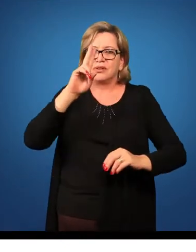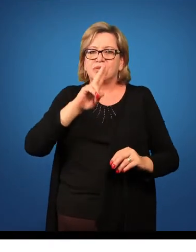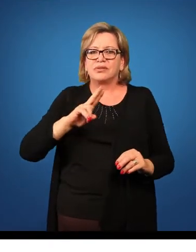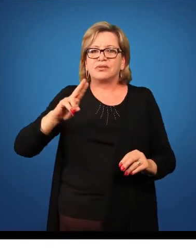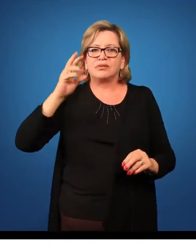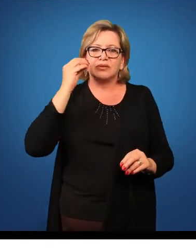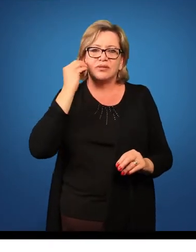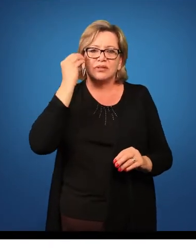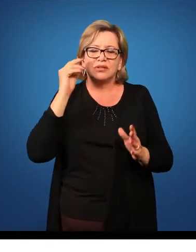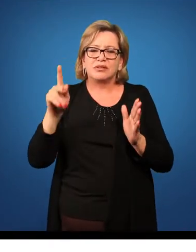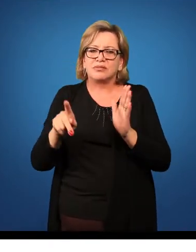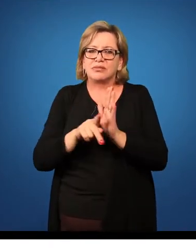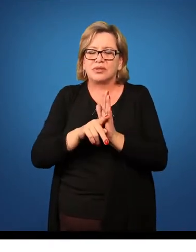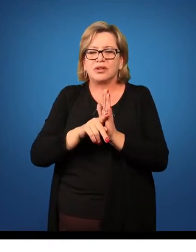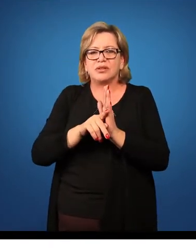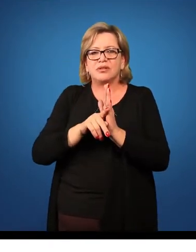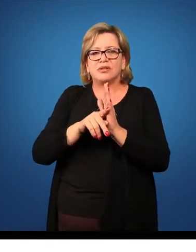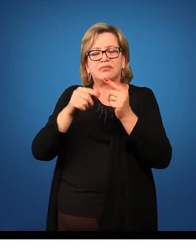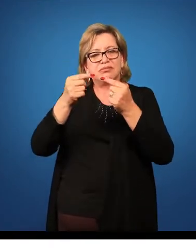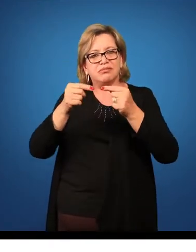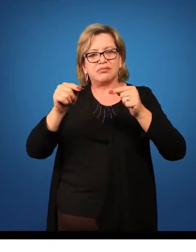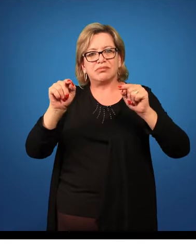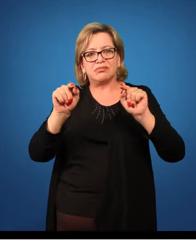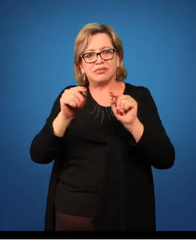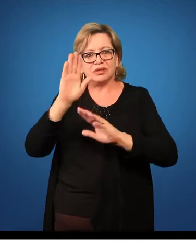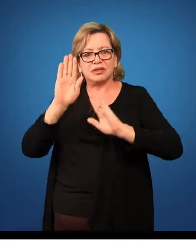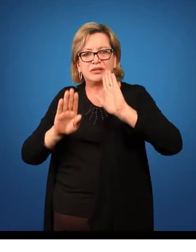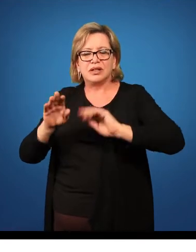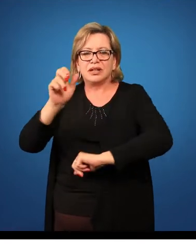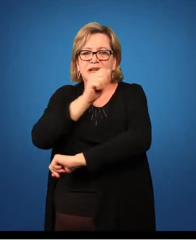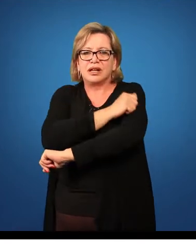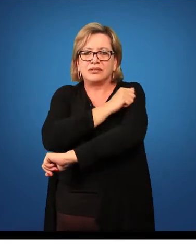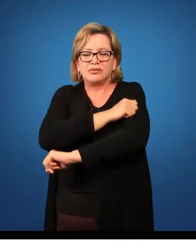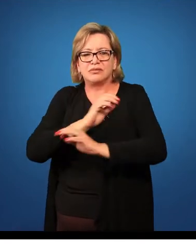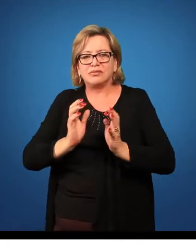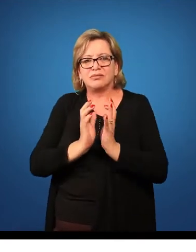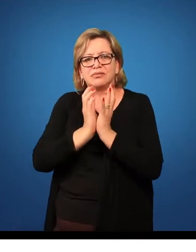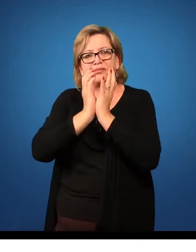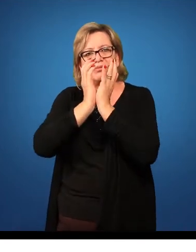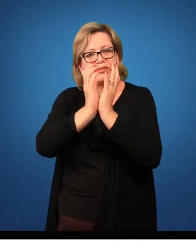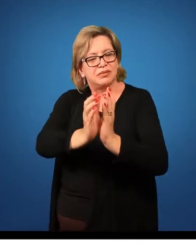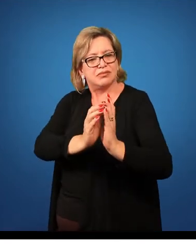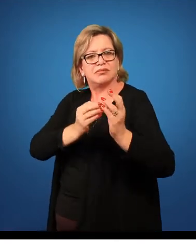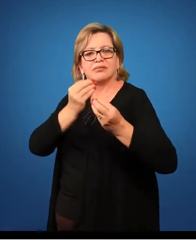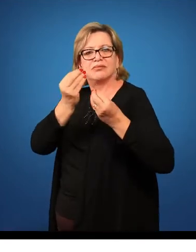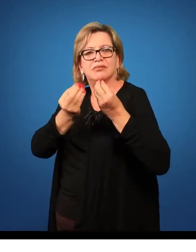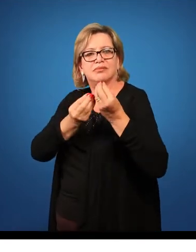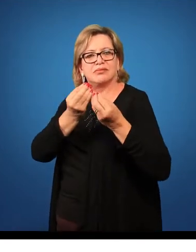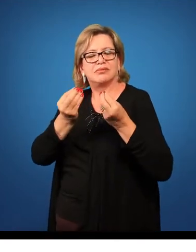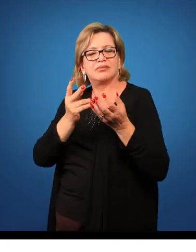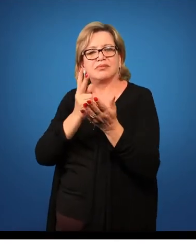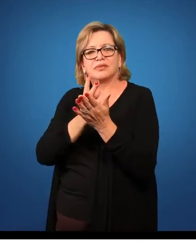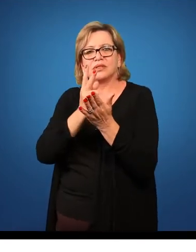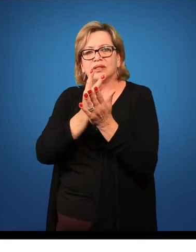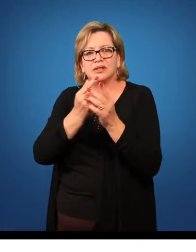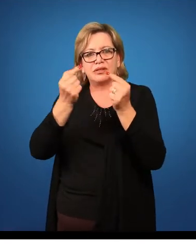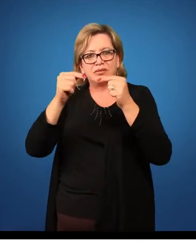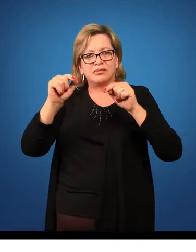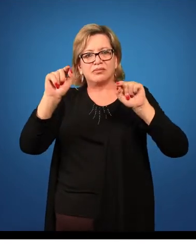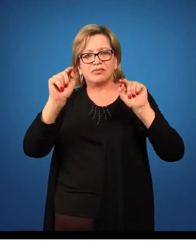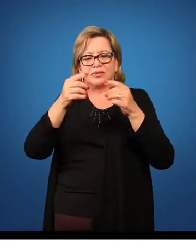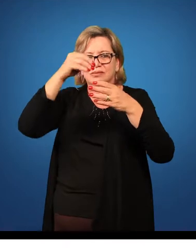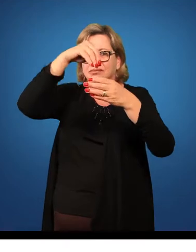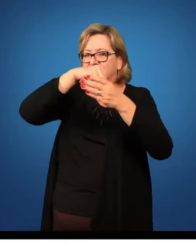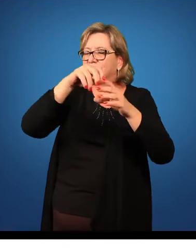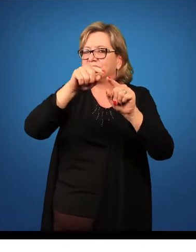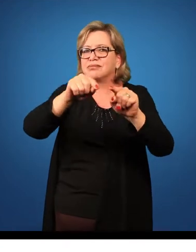elementos musicais. Então, nessa perspectiva, o aluno participa ativamente do processo musical desenvolvido em